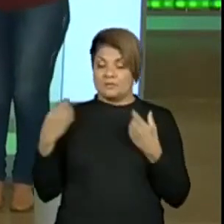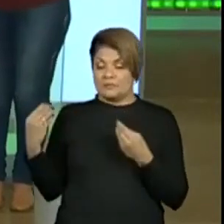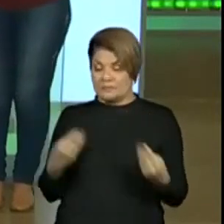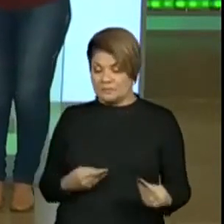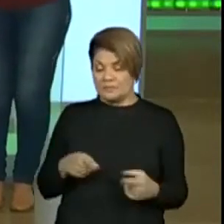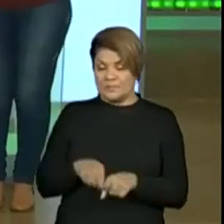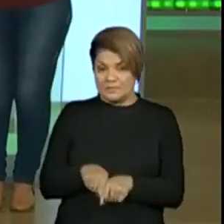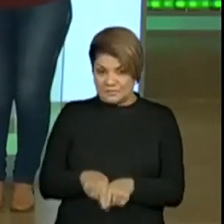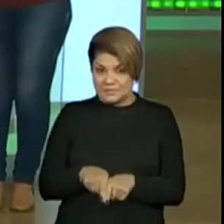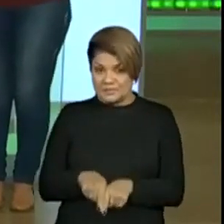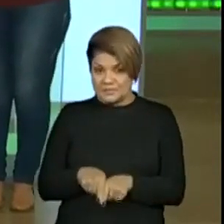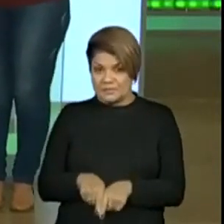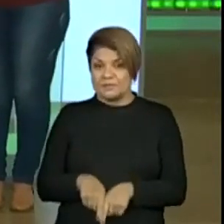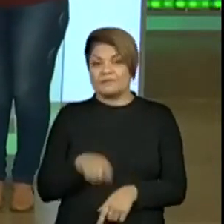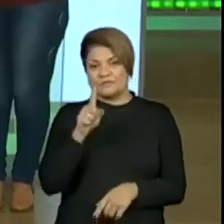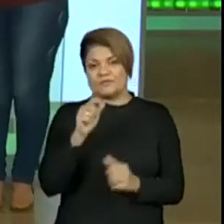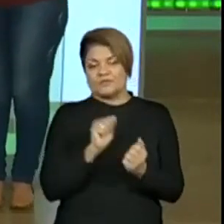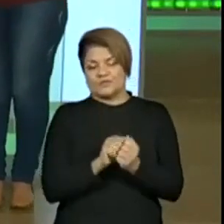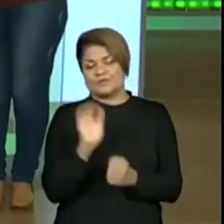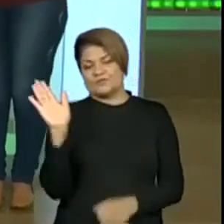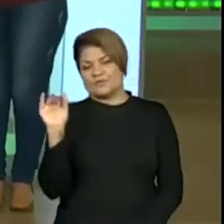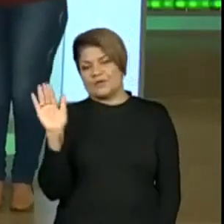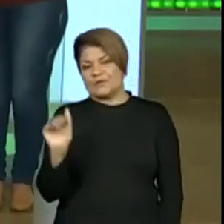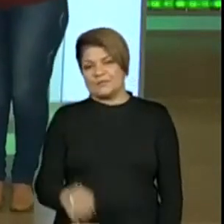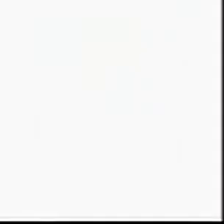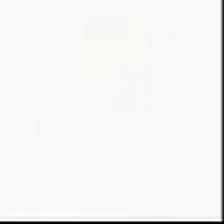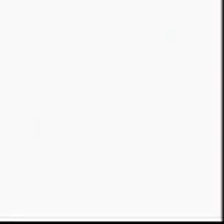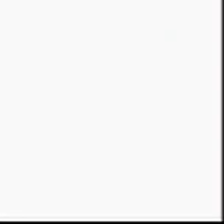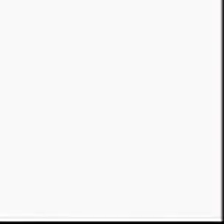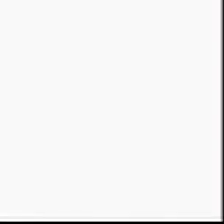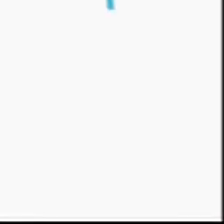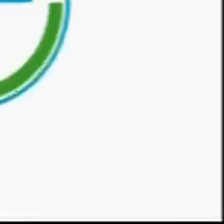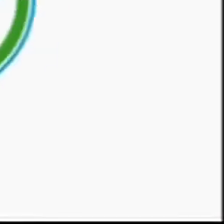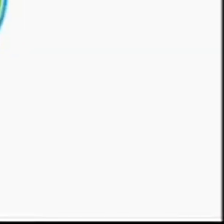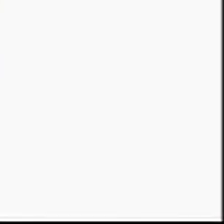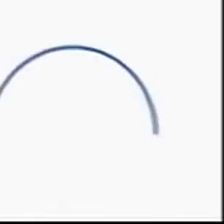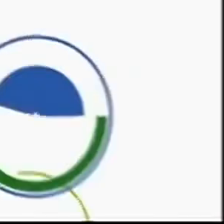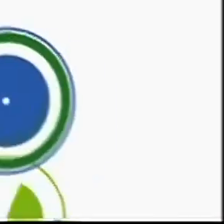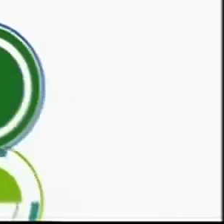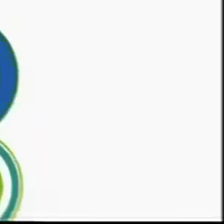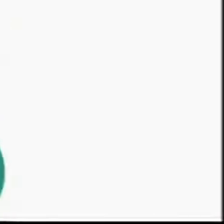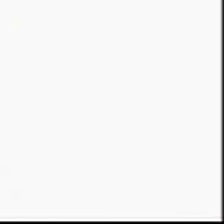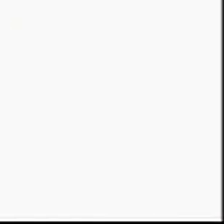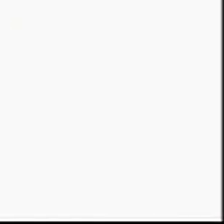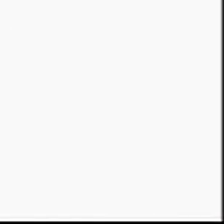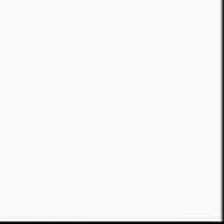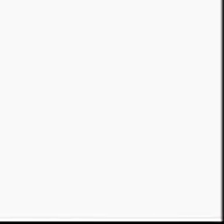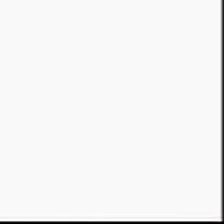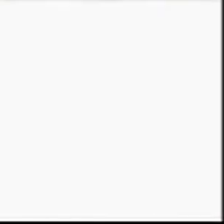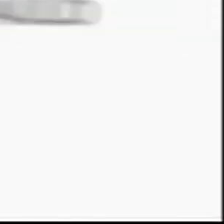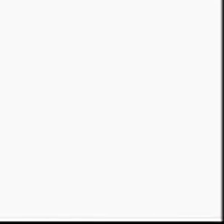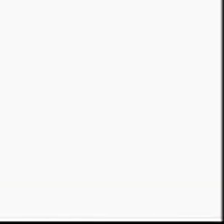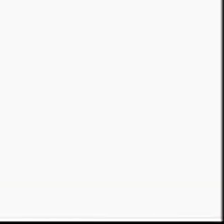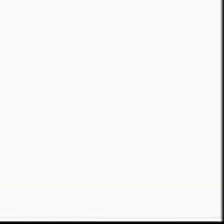parceria aqui, vocês conosco. Tchau, gente. Obrigada. Obrigada. Obrigada. Obrigada.